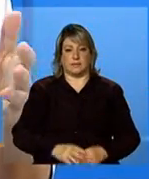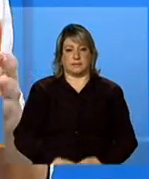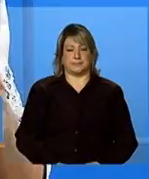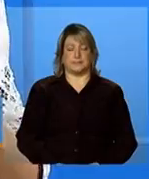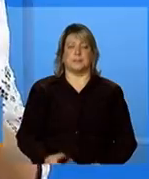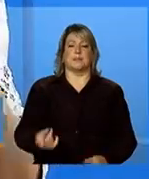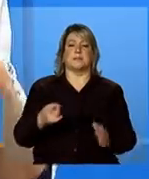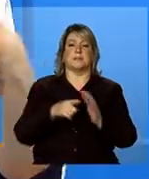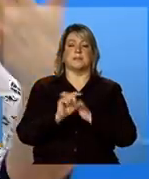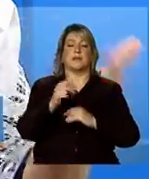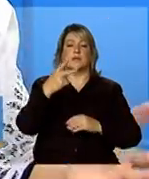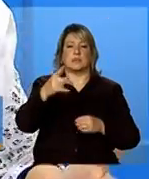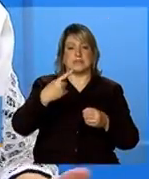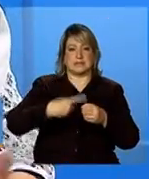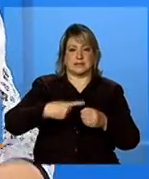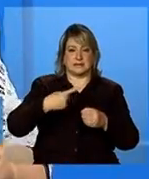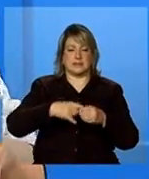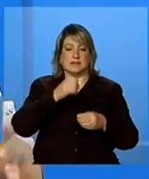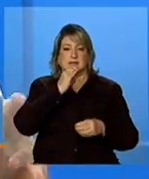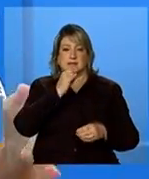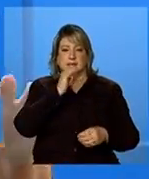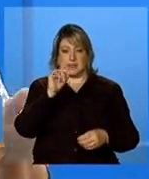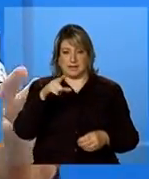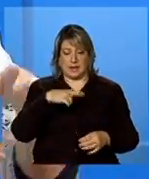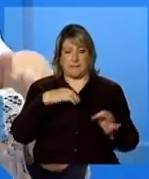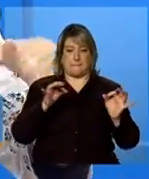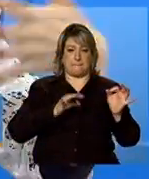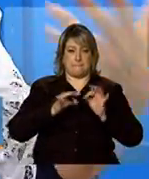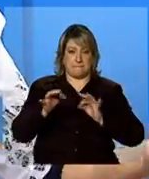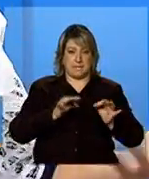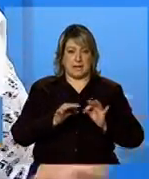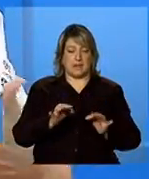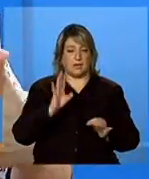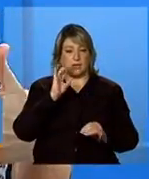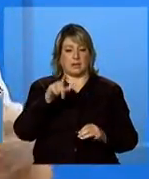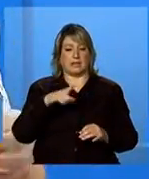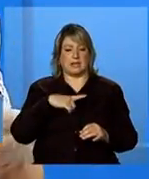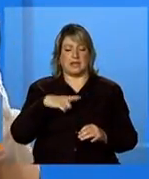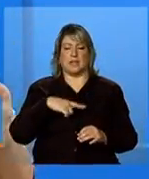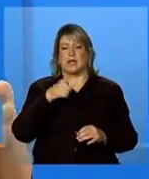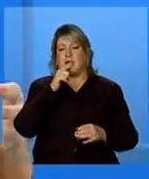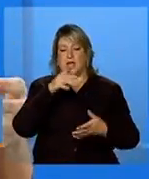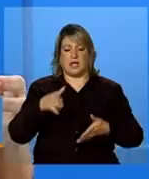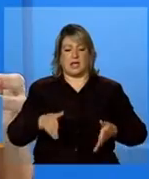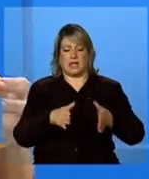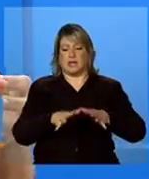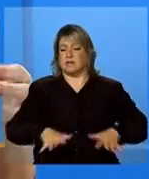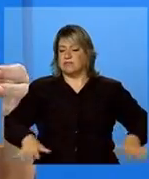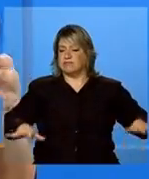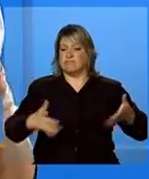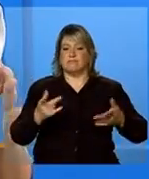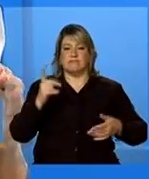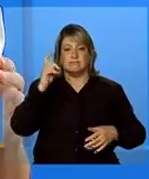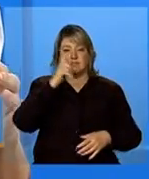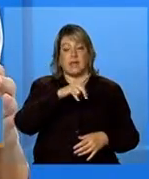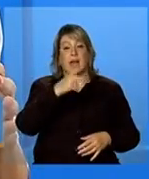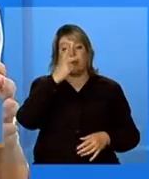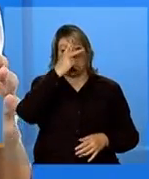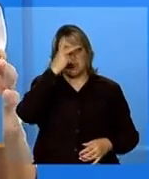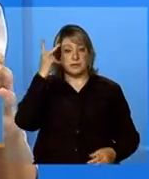sua cidade que você tem um problema específico ela é cercada por rios ou seja a pessoa tem